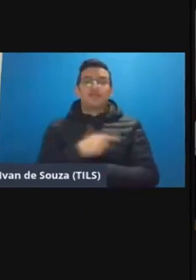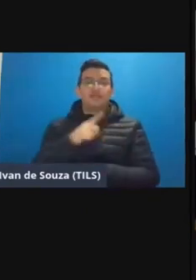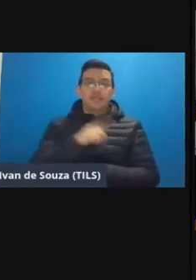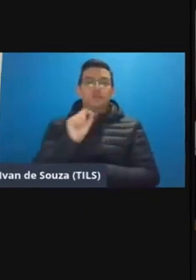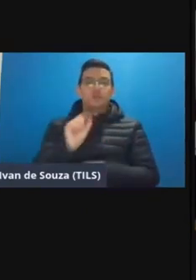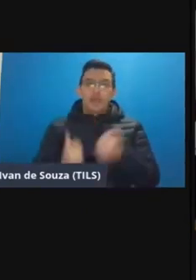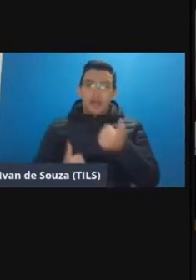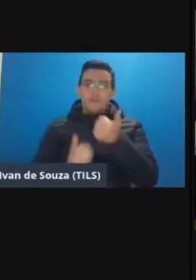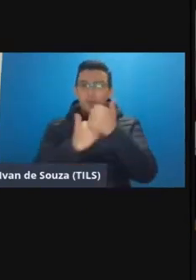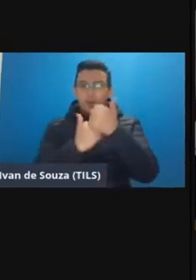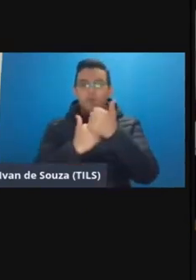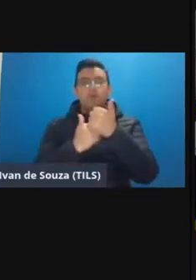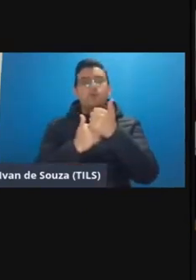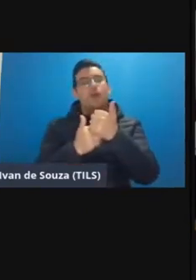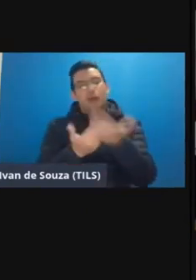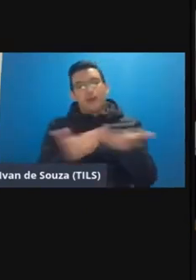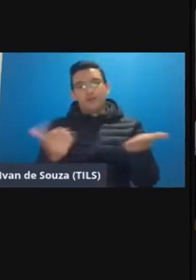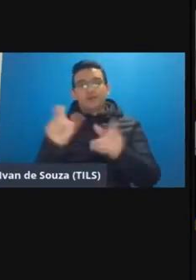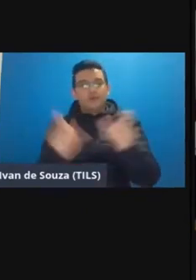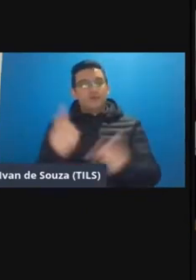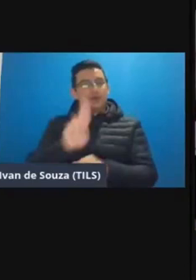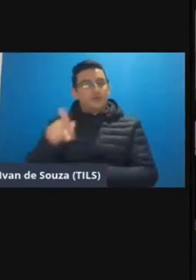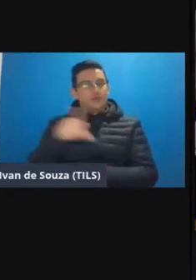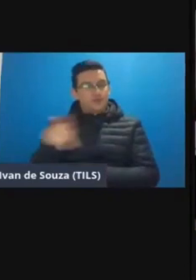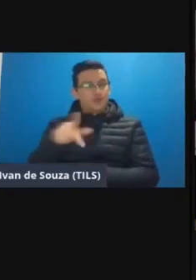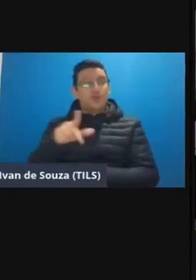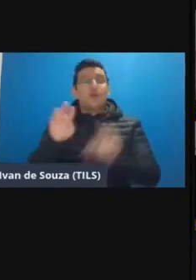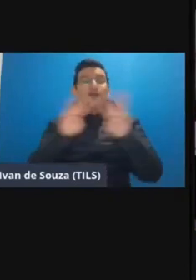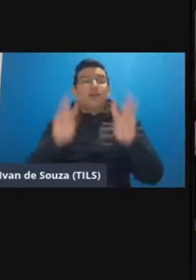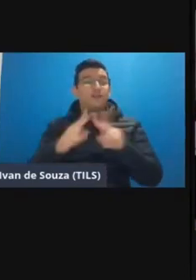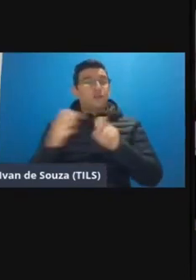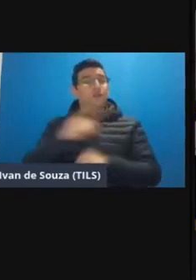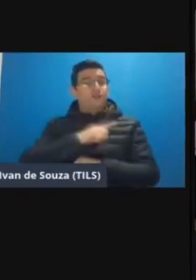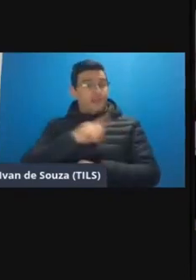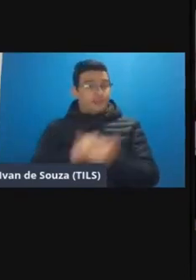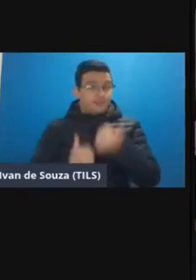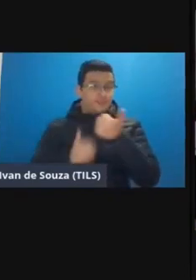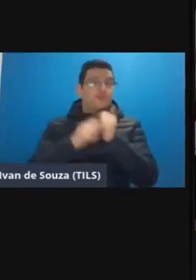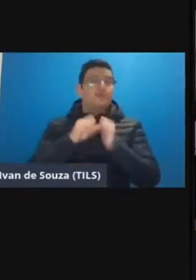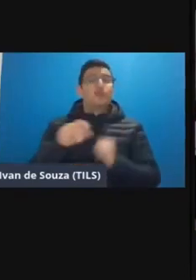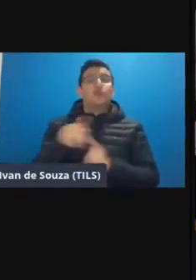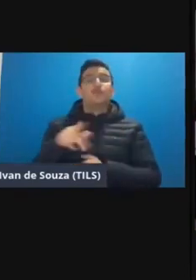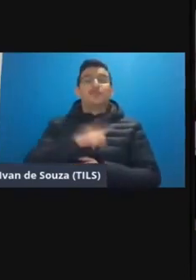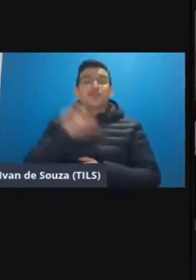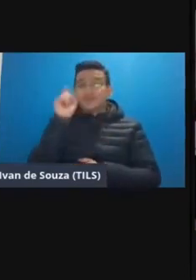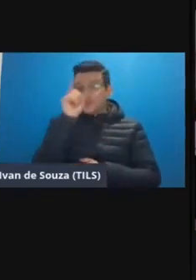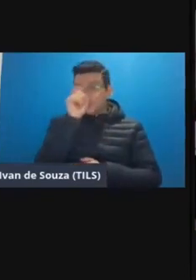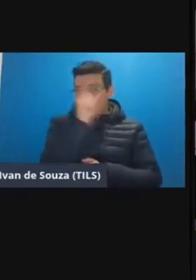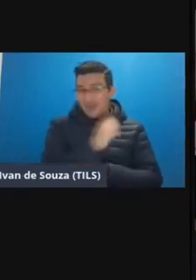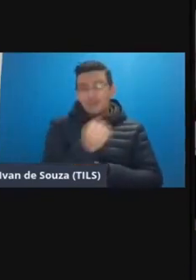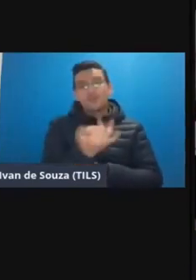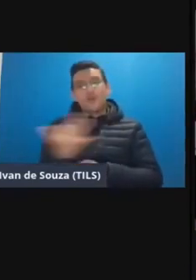com suporte ao usuário então a UFR virtual ela tem esse suporte se o docente tem alguma alguma dificuldade com